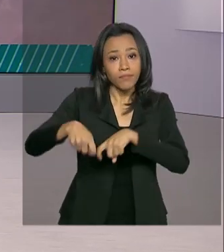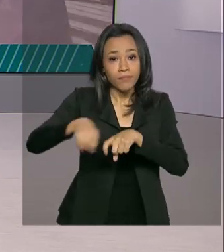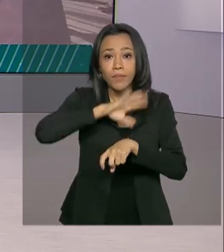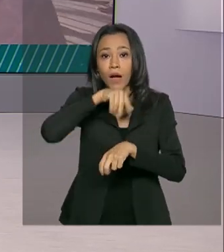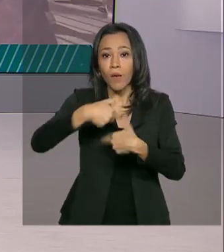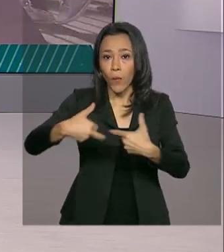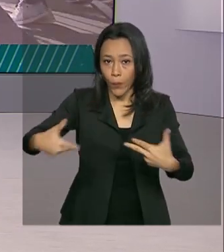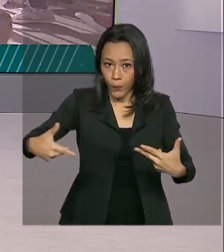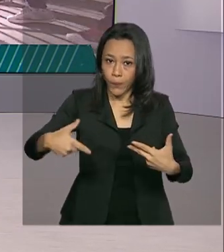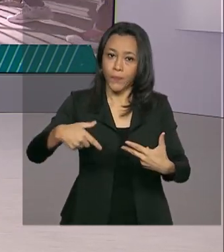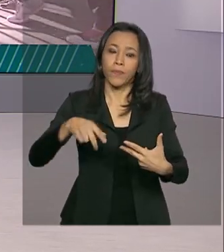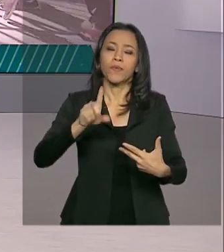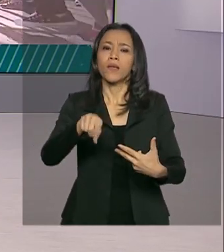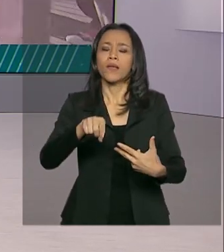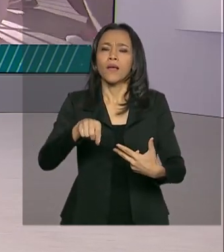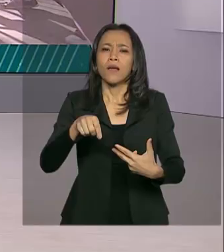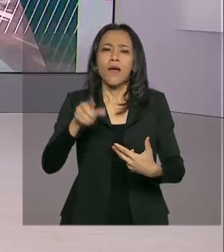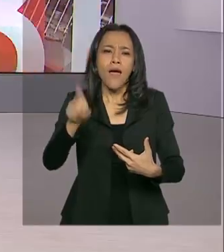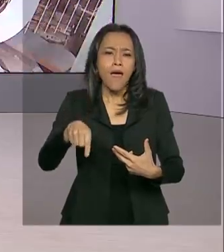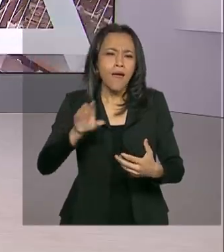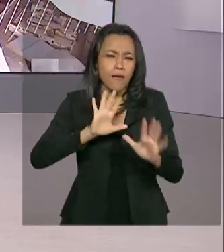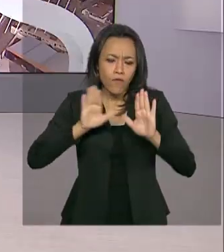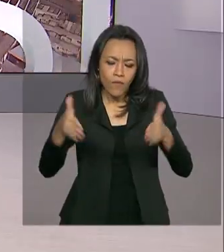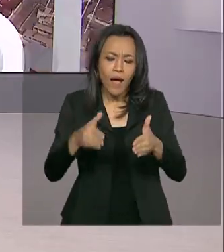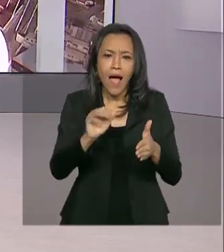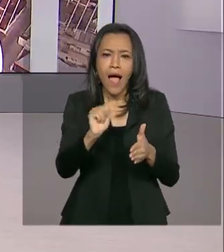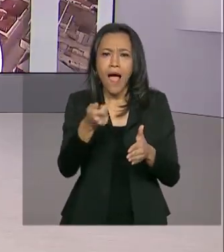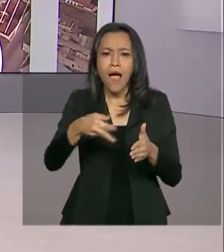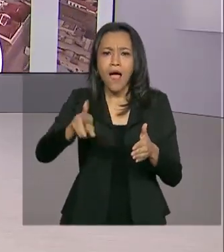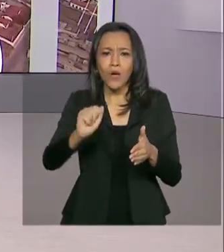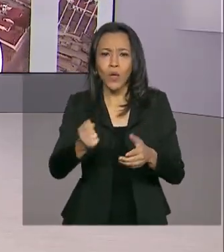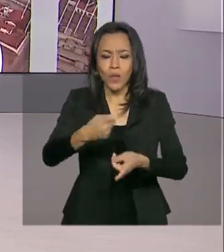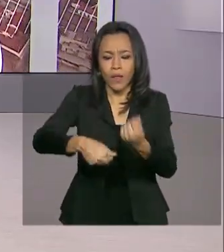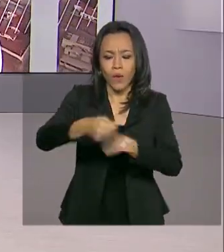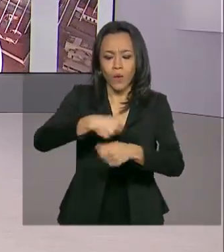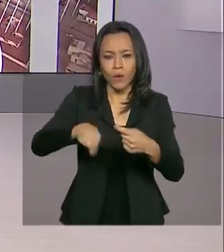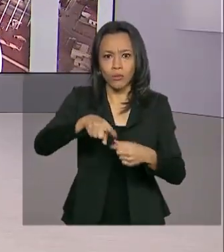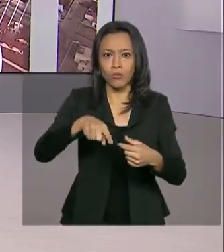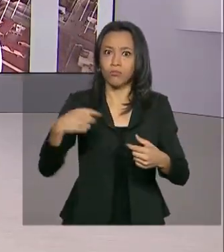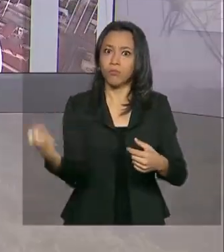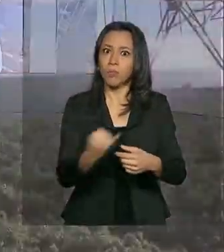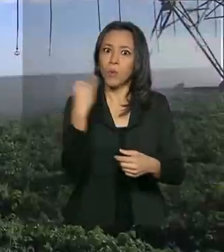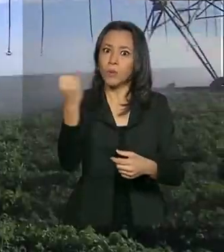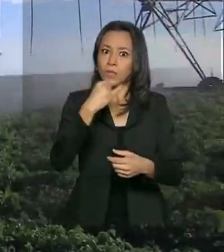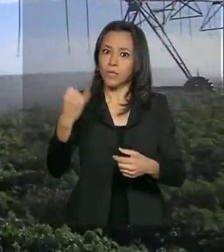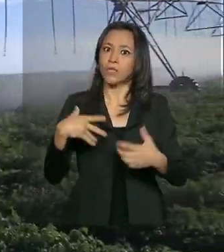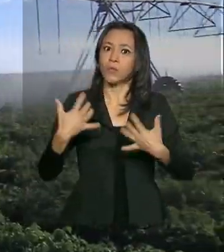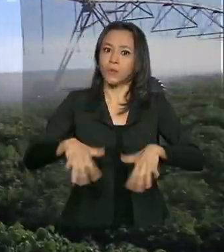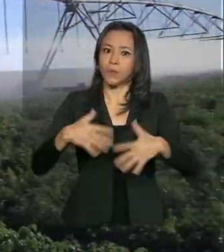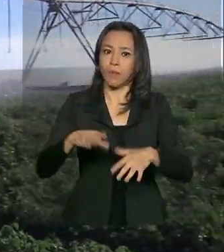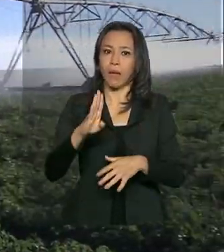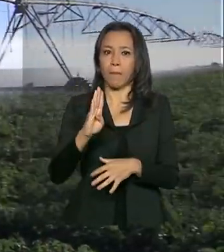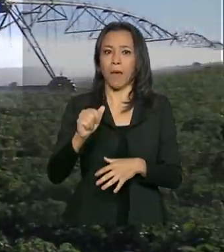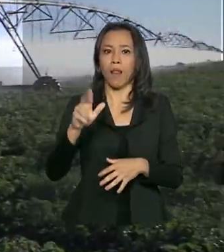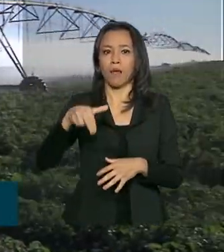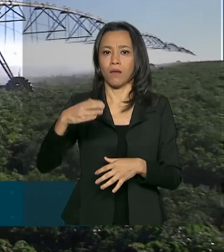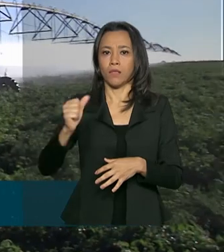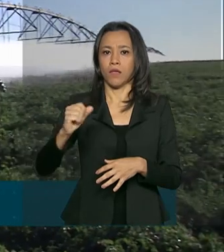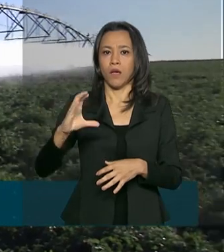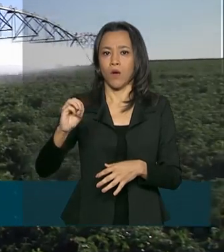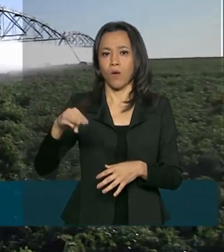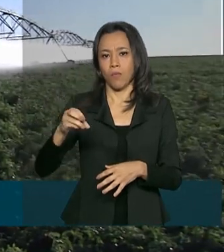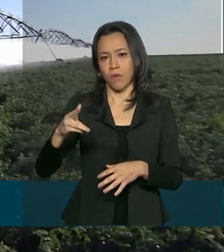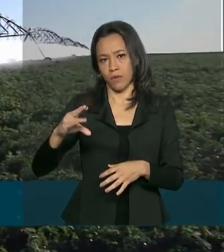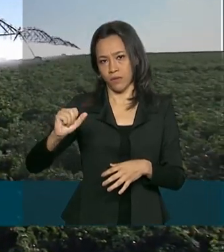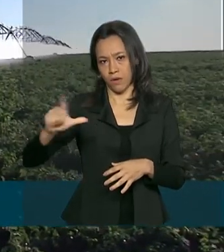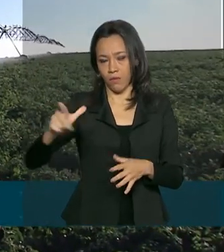crise do coronavírus, o agronegócio é um setor de peso para a balança comercial. Com a abertura desses mais de